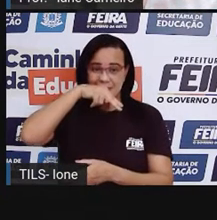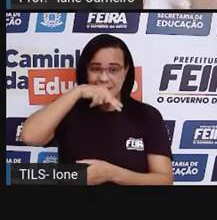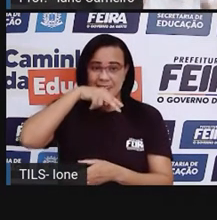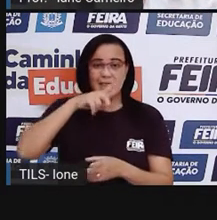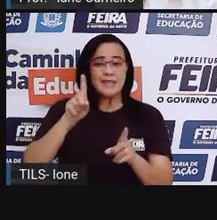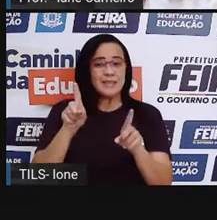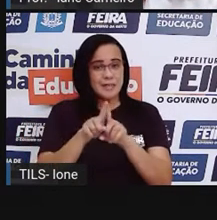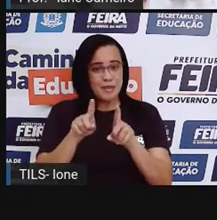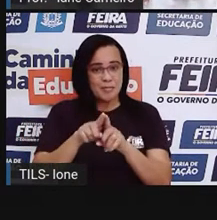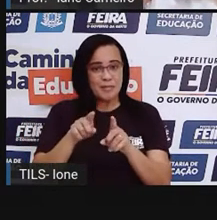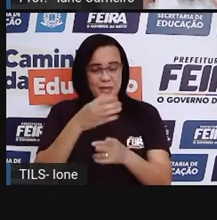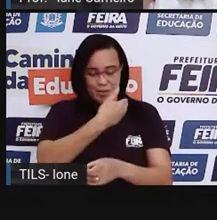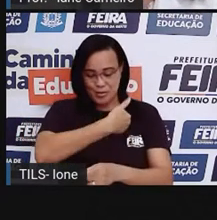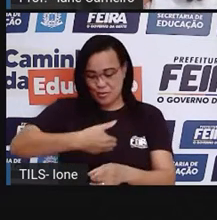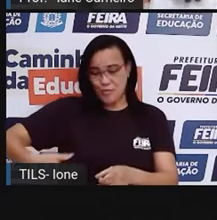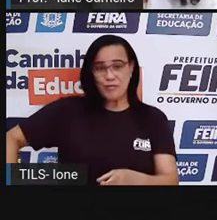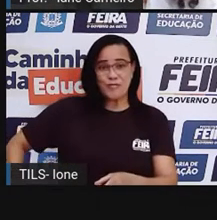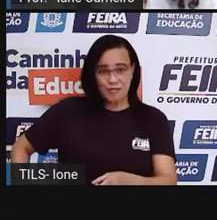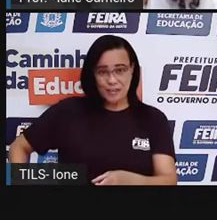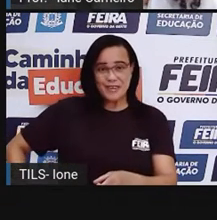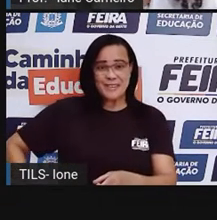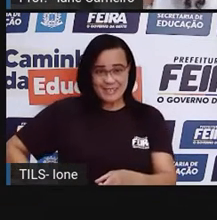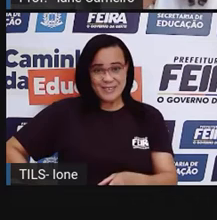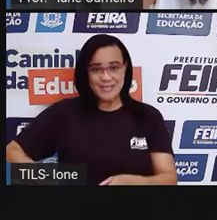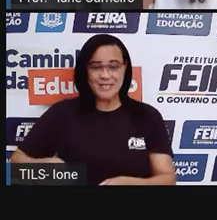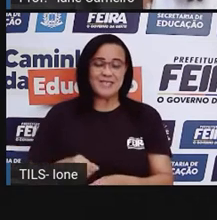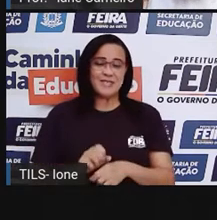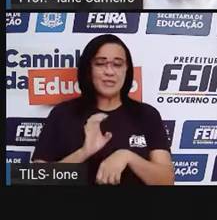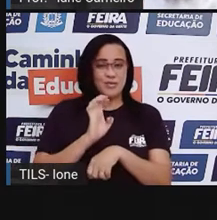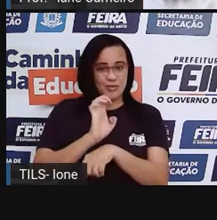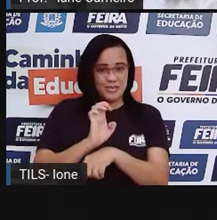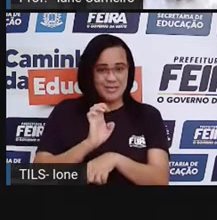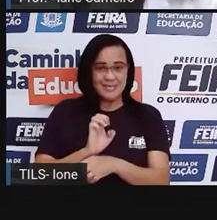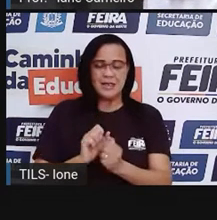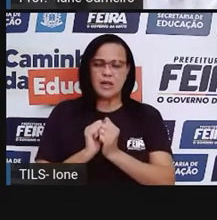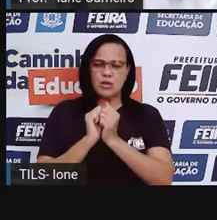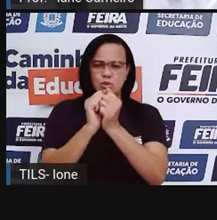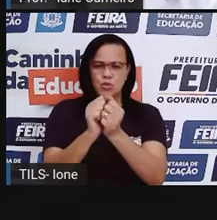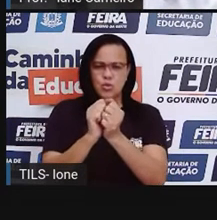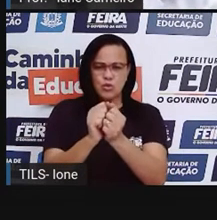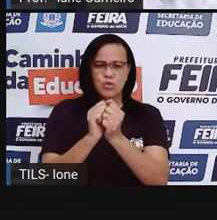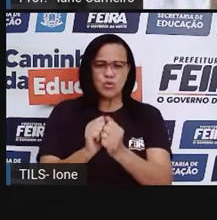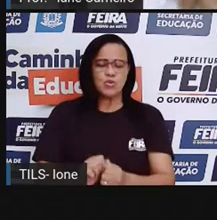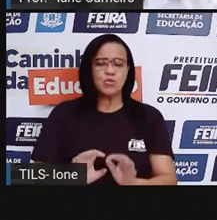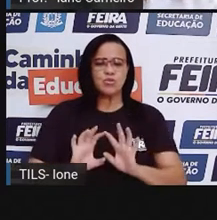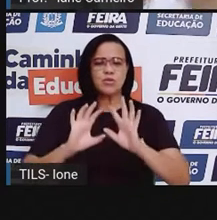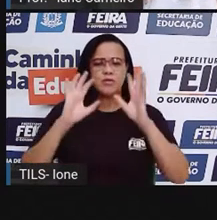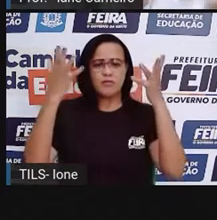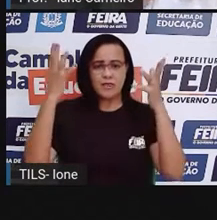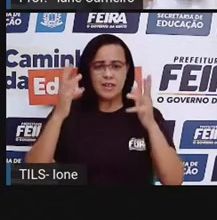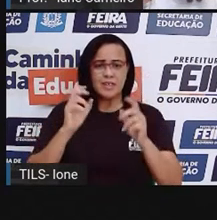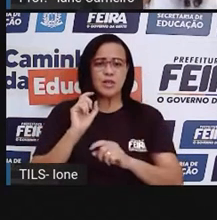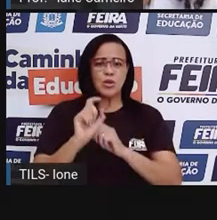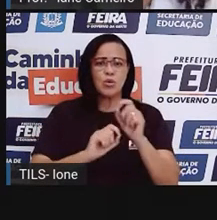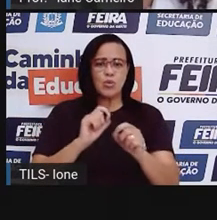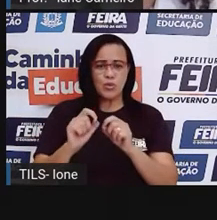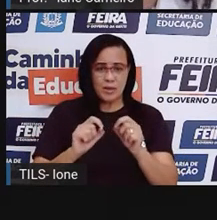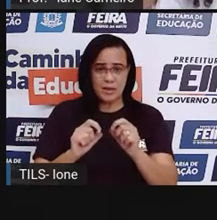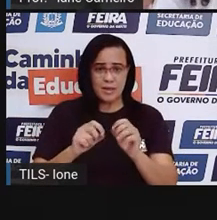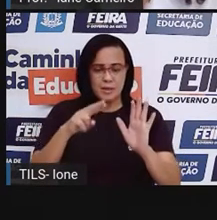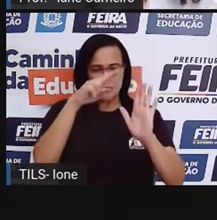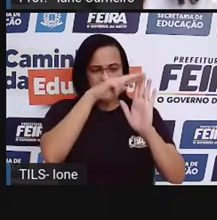comemorativa, né, da revista da Turma da Mônica falando sobre o Estatuto da Criança e do